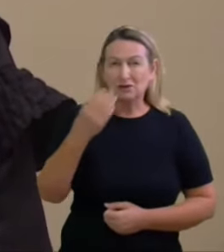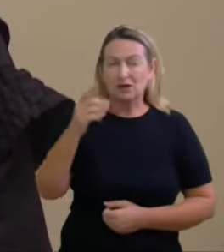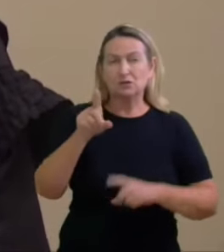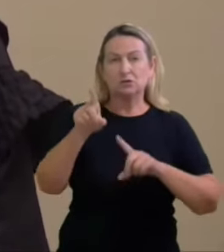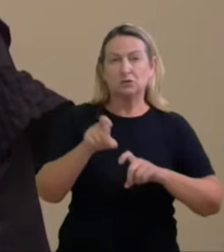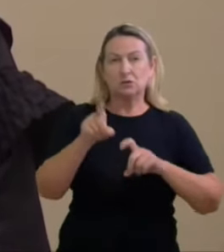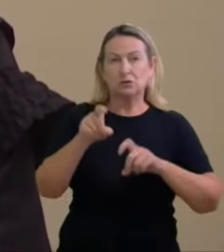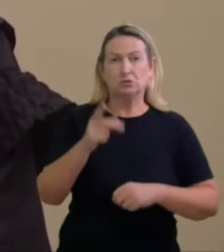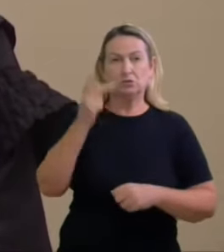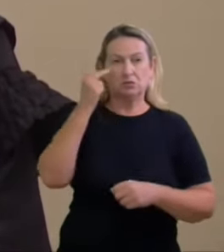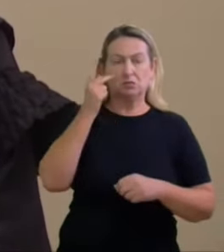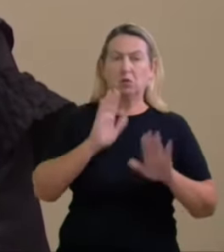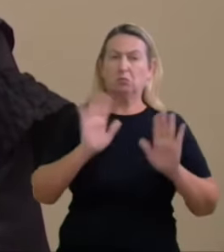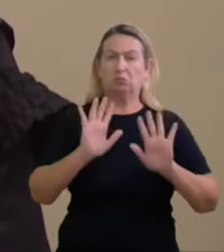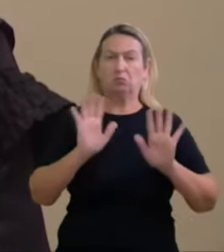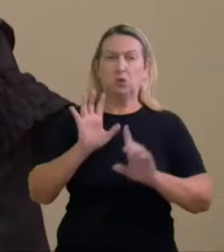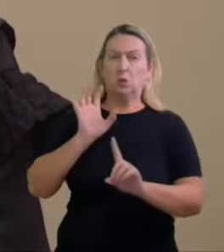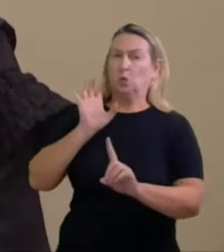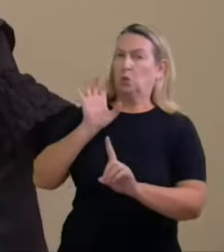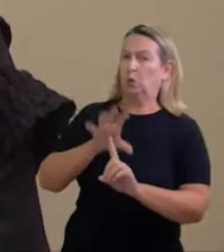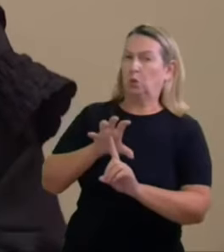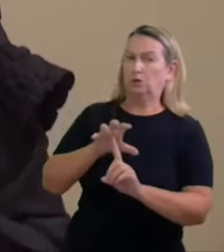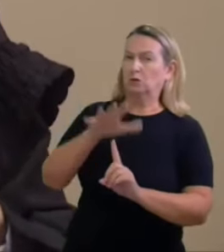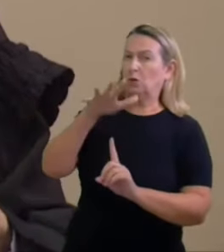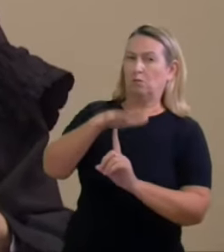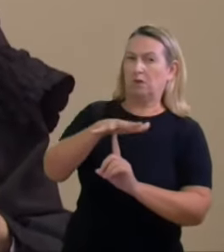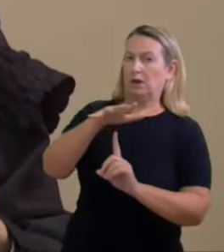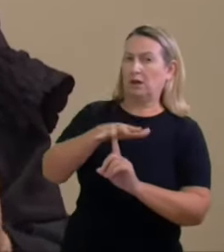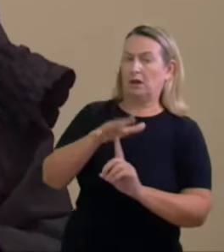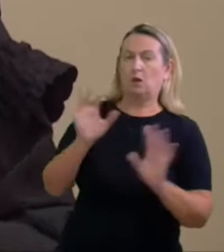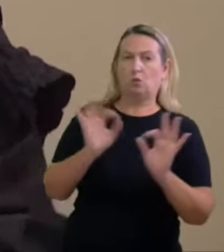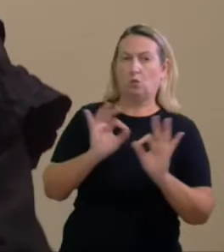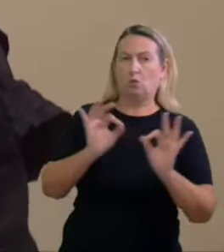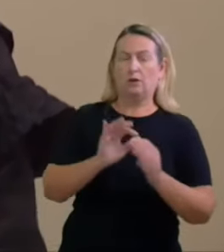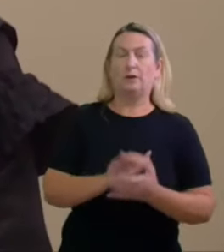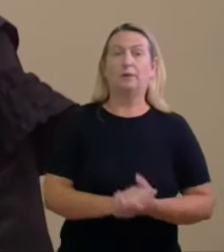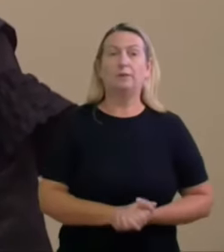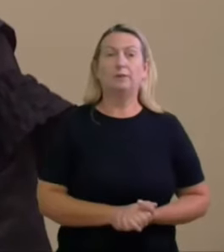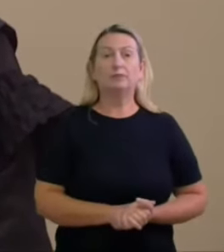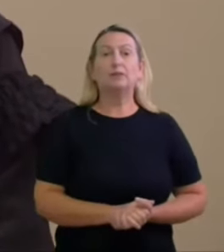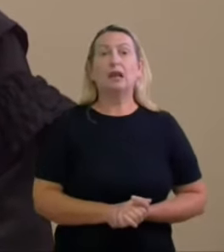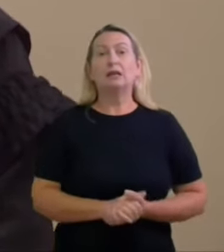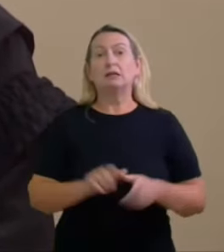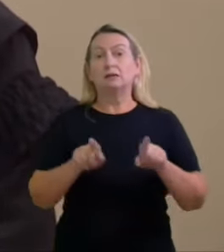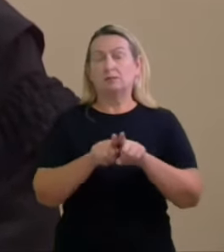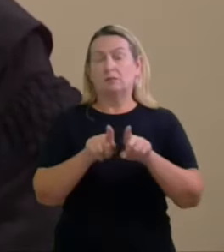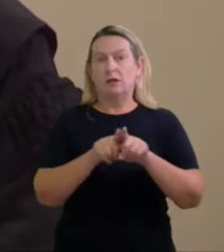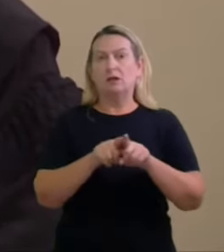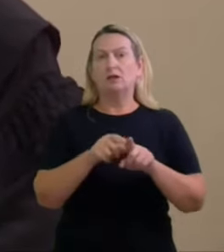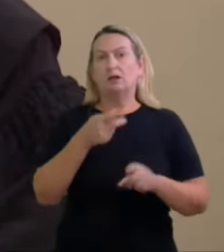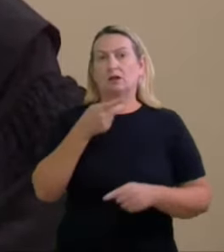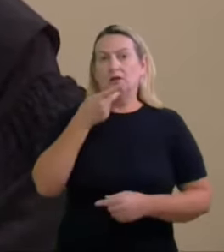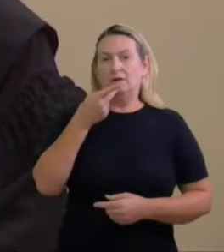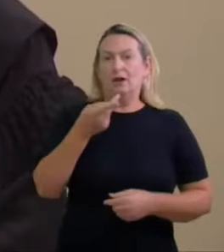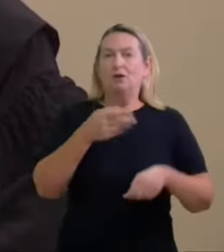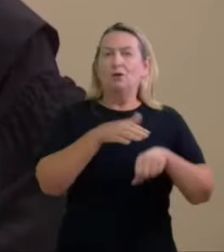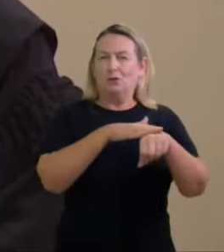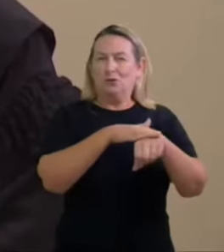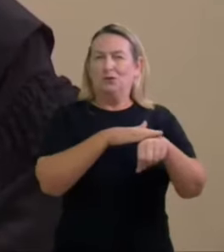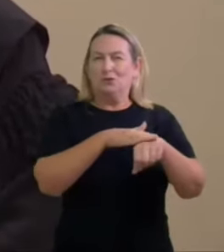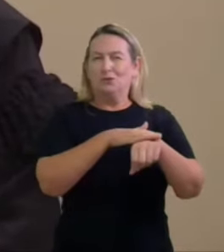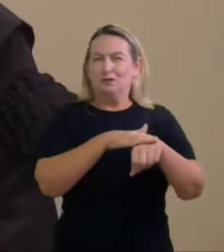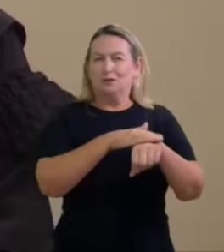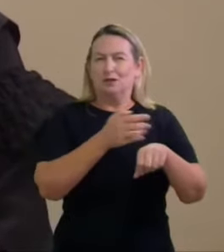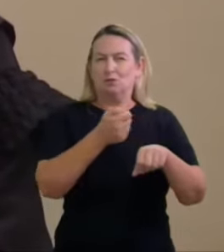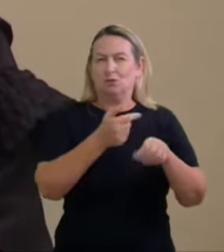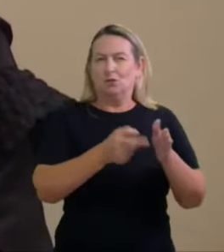repercutiram aqui para a eleição do Estado do Paraná faço aqui até rebato aqui conversamos agora há pouco doutor Bruno